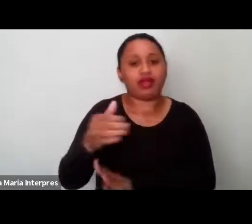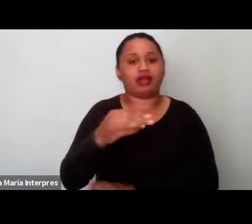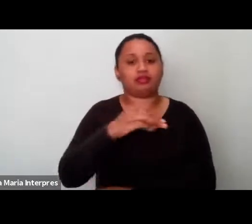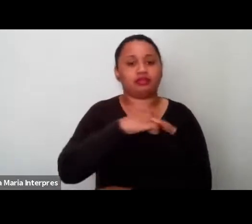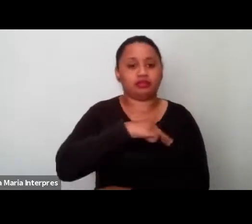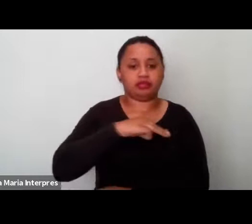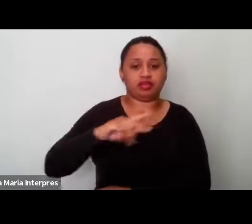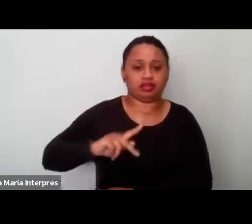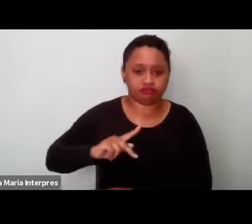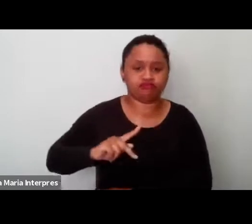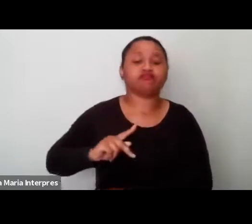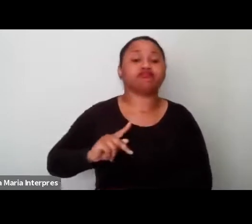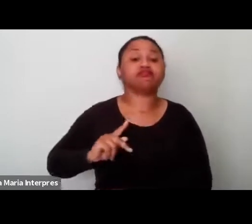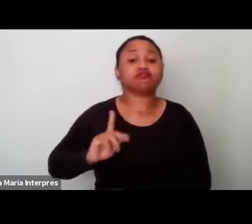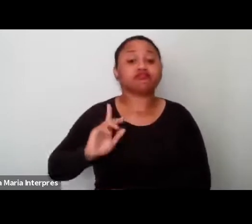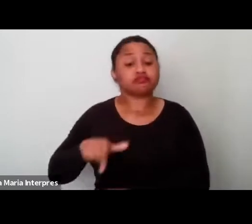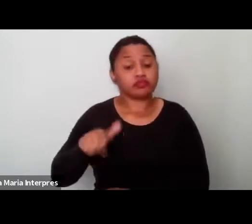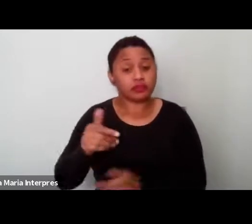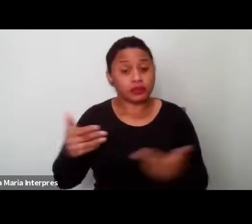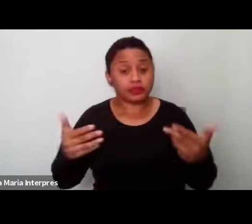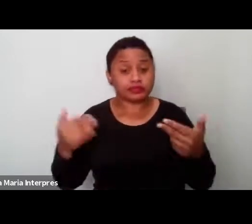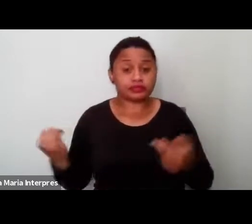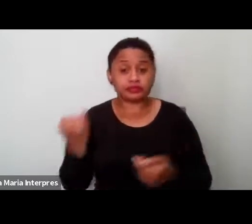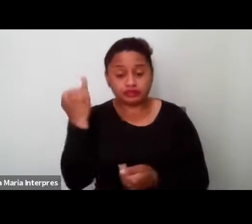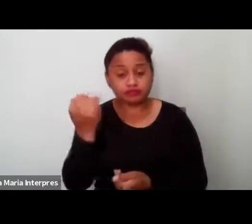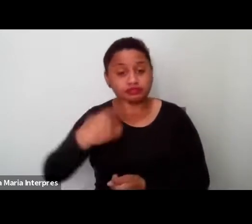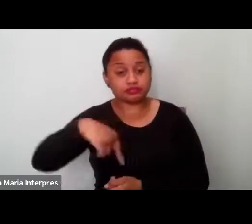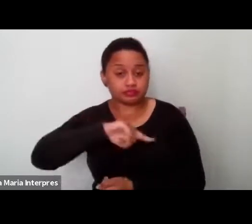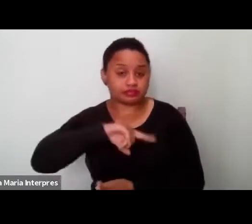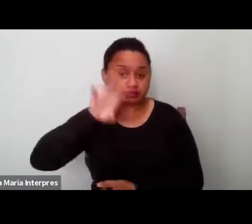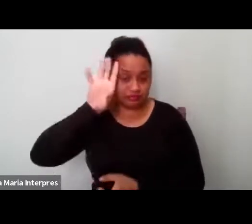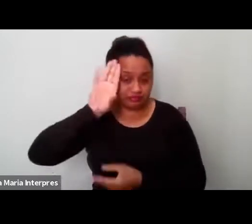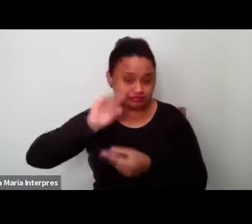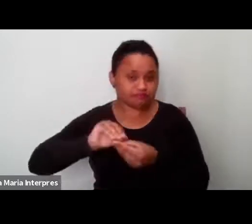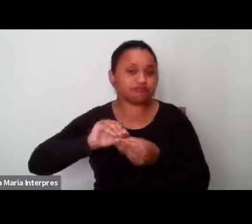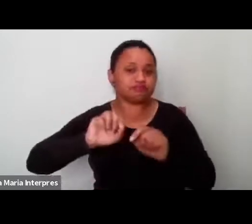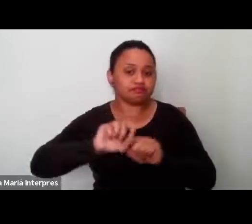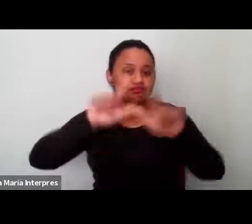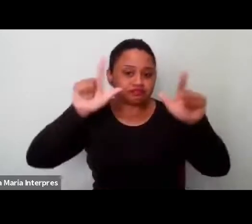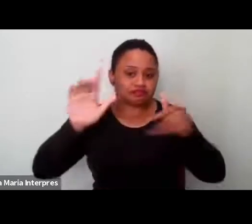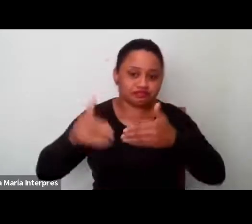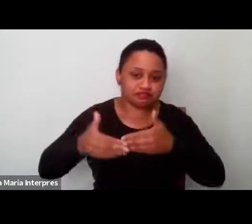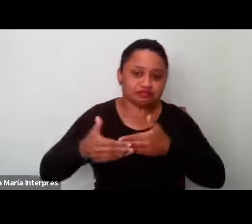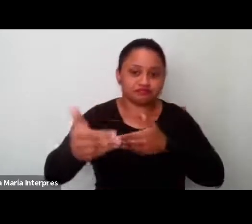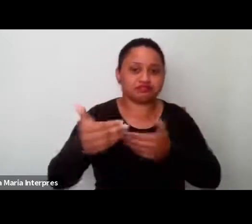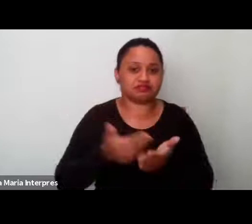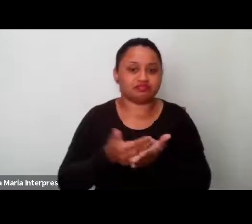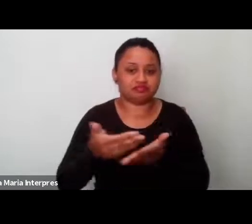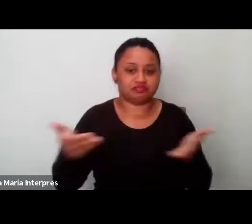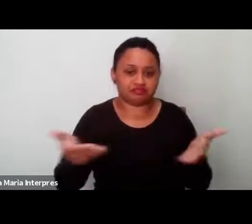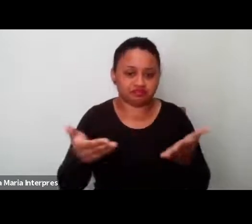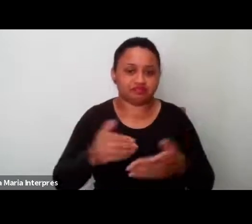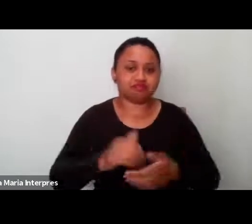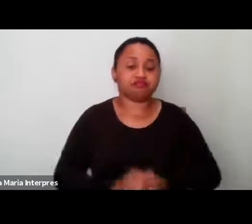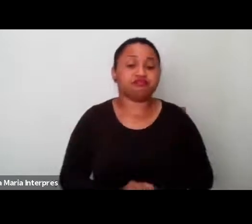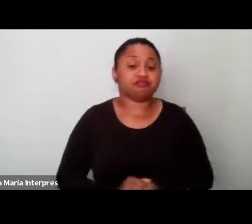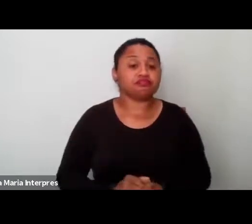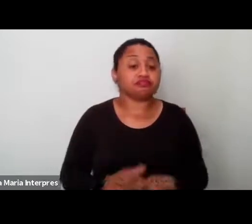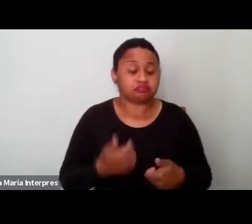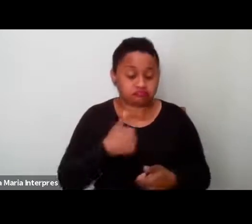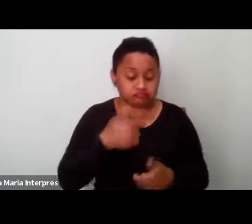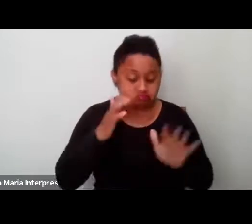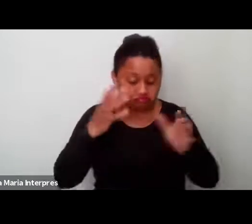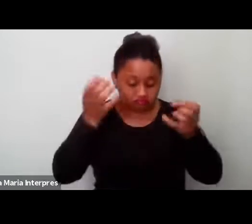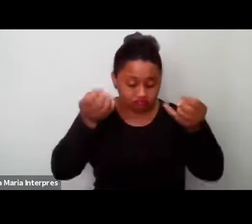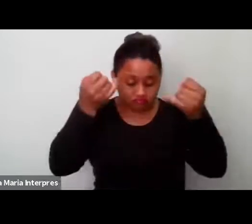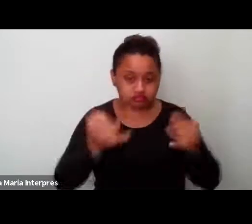que são questões importantes para a gente situar, então, o debate. Como eu falei, as